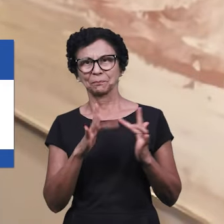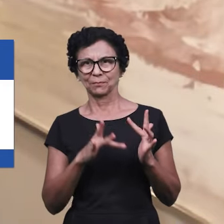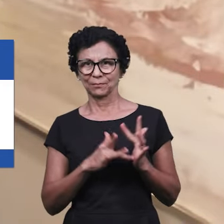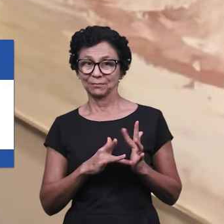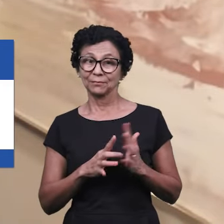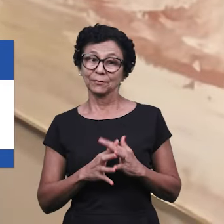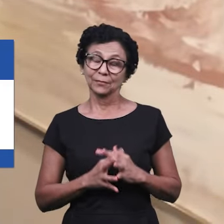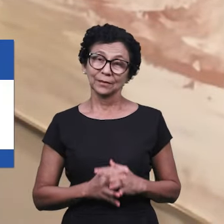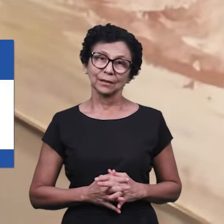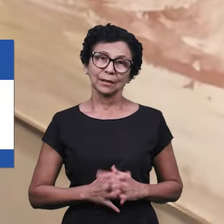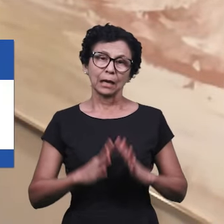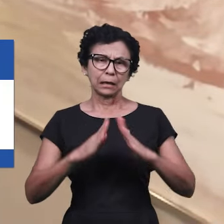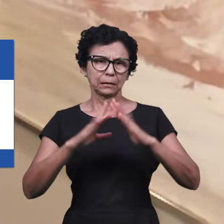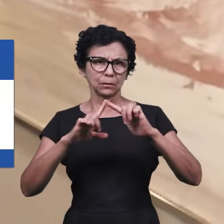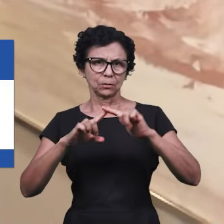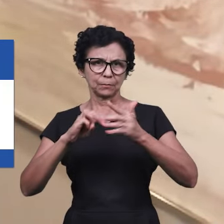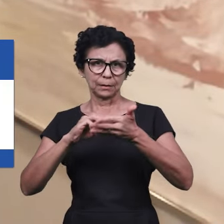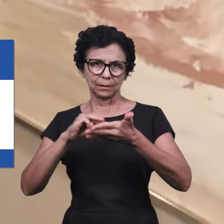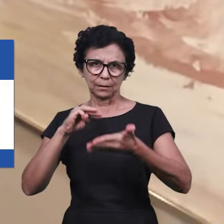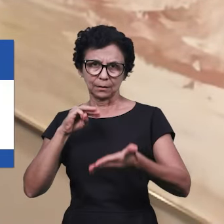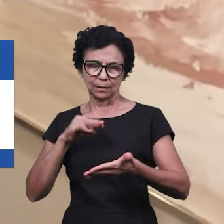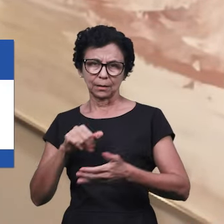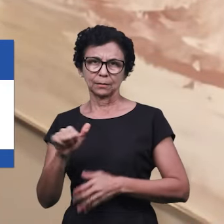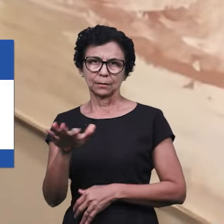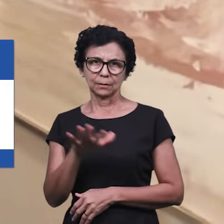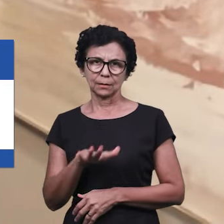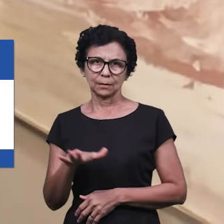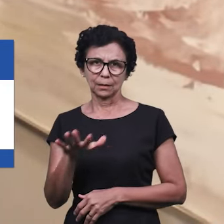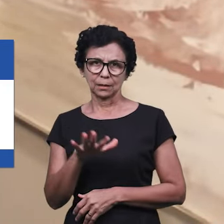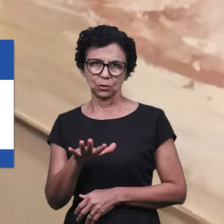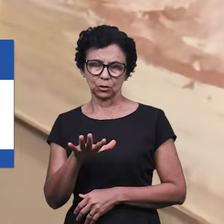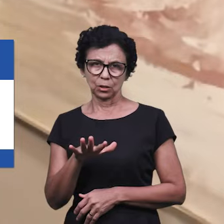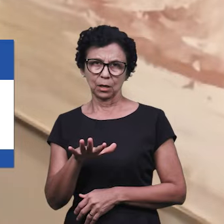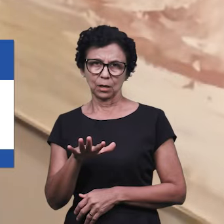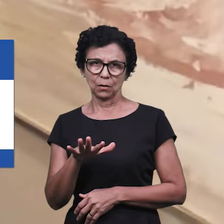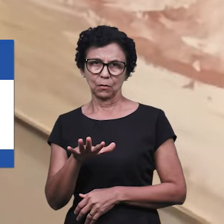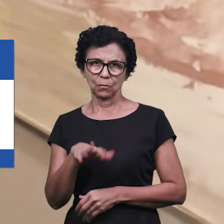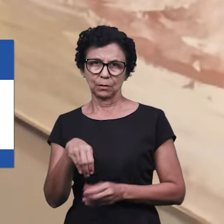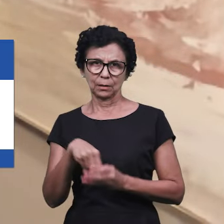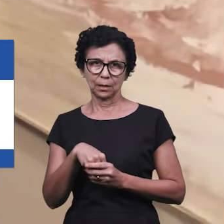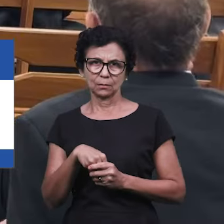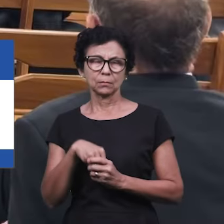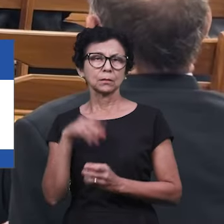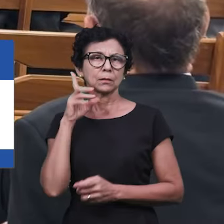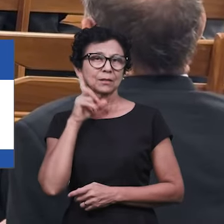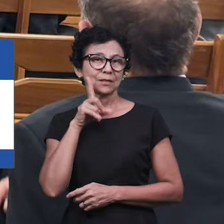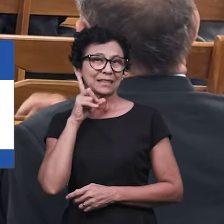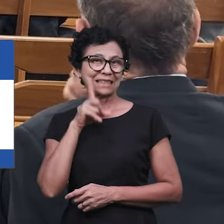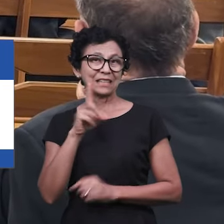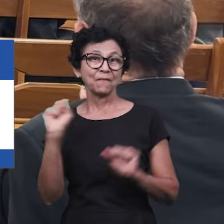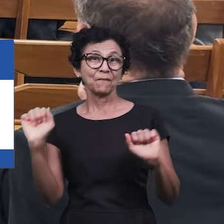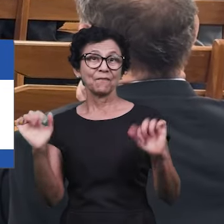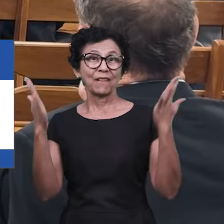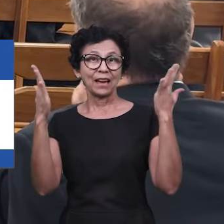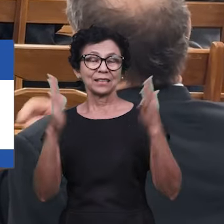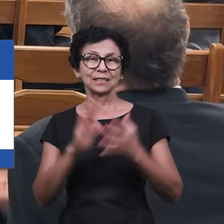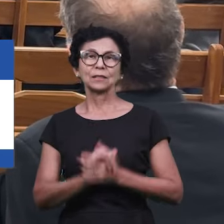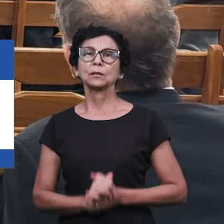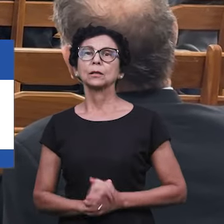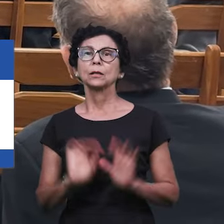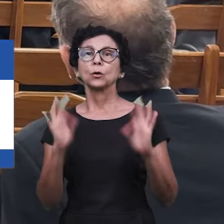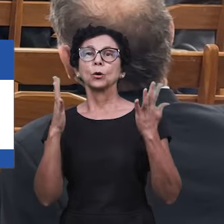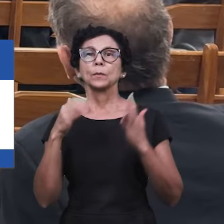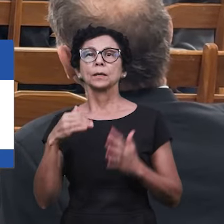Senhor Jesus. A Igreja Cristã Maranata, na região do Cape Cod, em Massachusetts, está em festa pelos 17